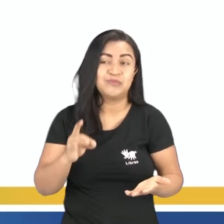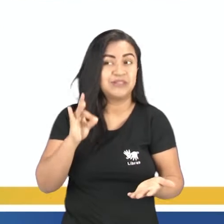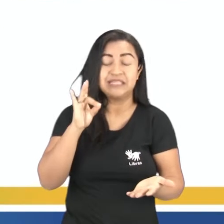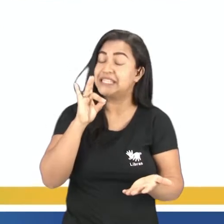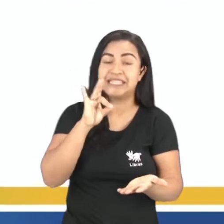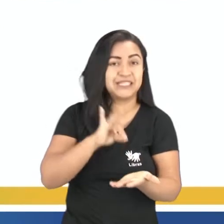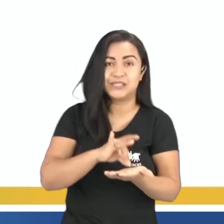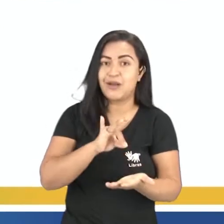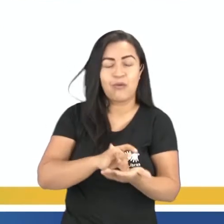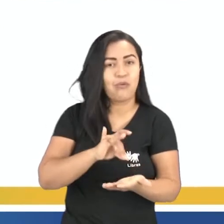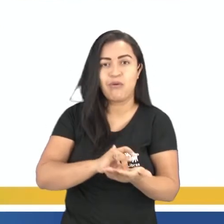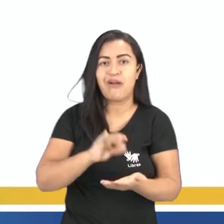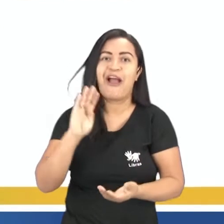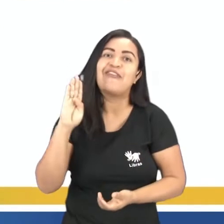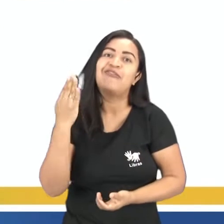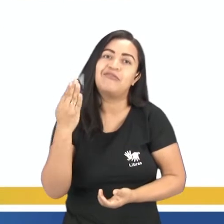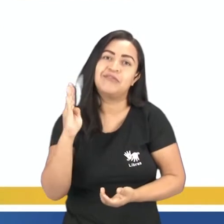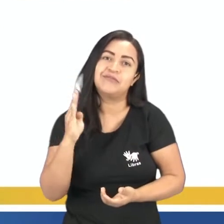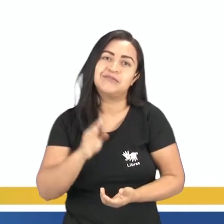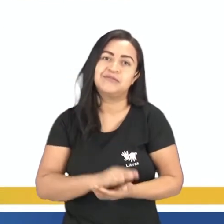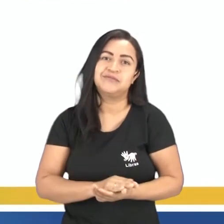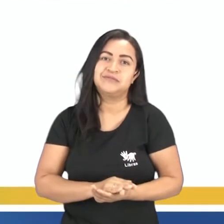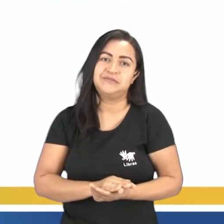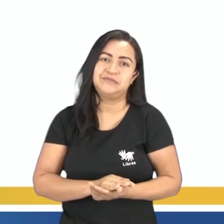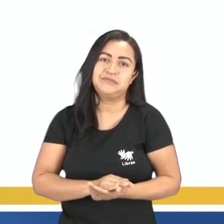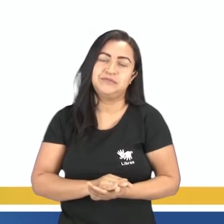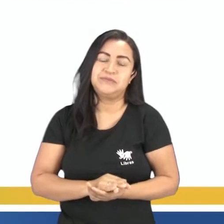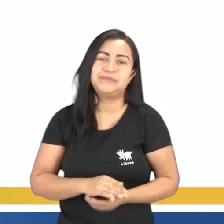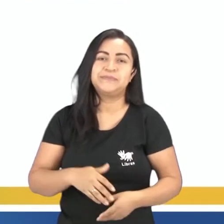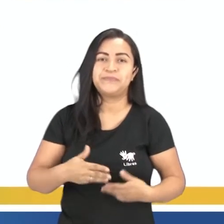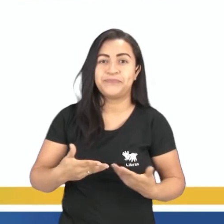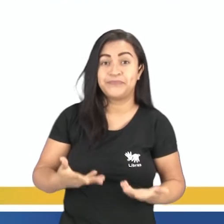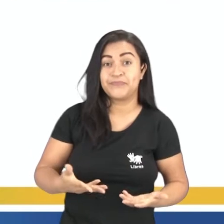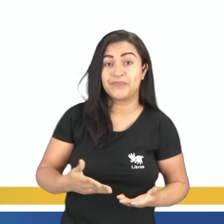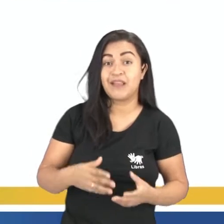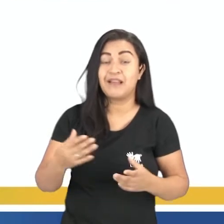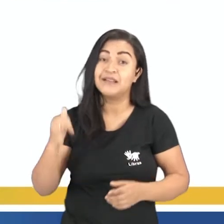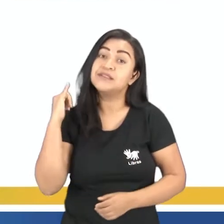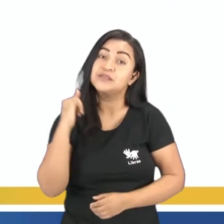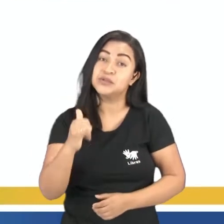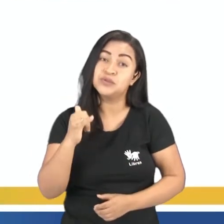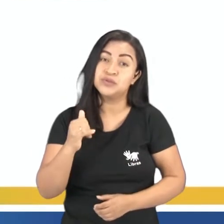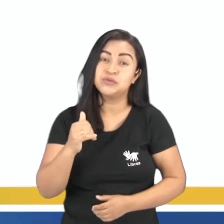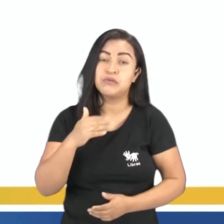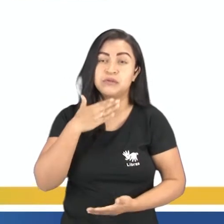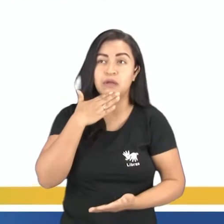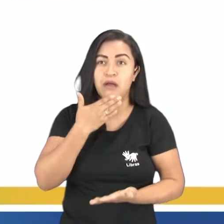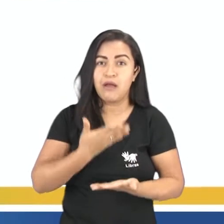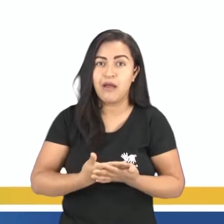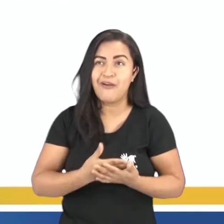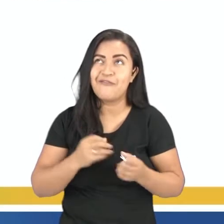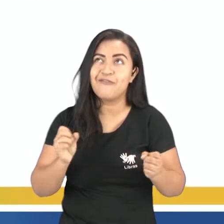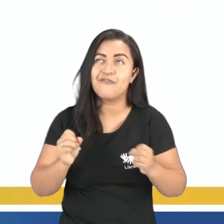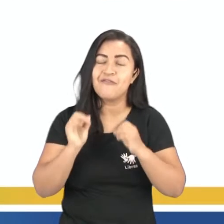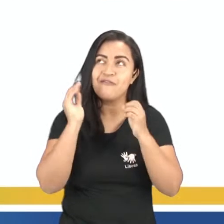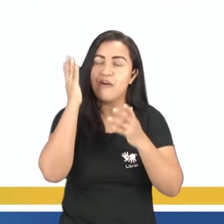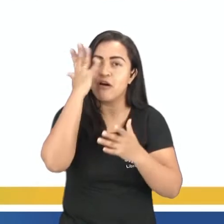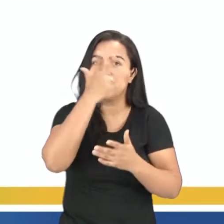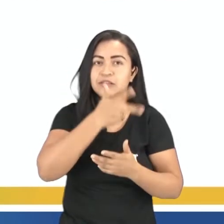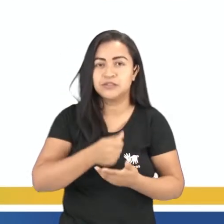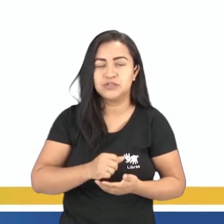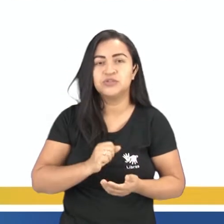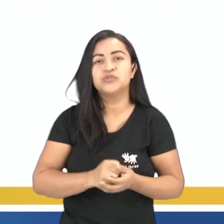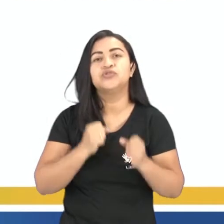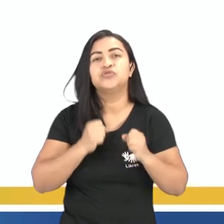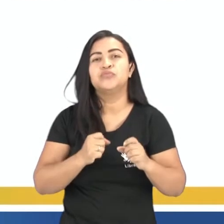assim, dentro da, totalmente dentro da nossa realidade. Além desses contos fantásticos, nós podemos identificar ainda